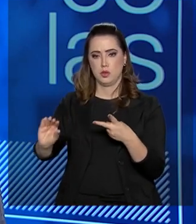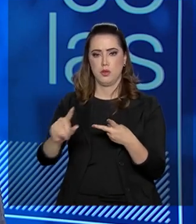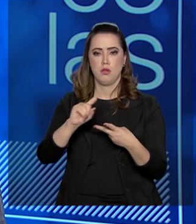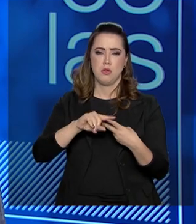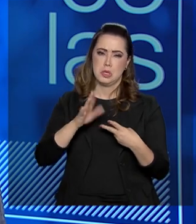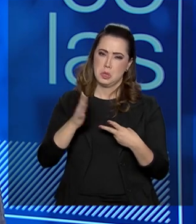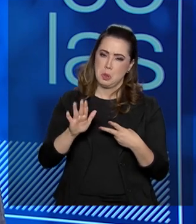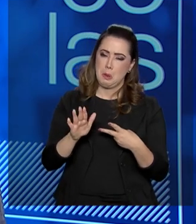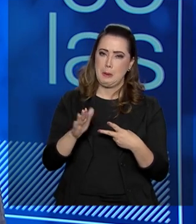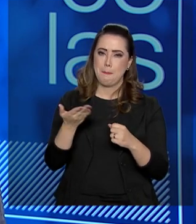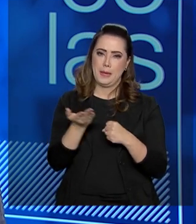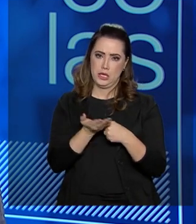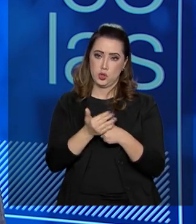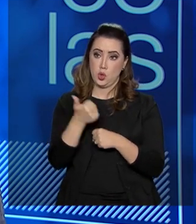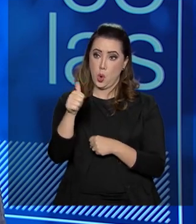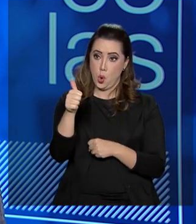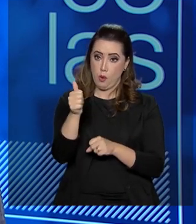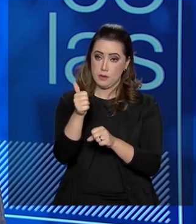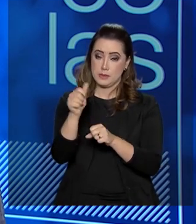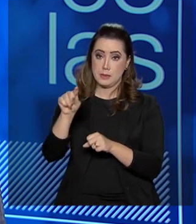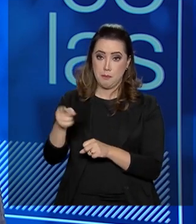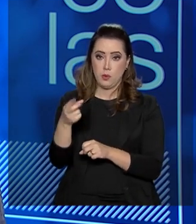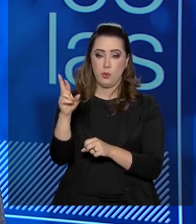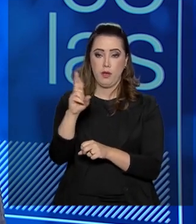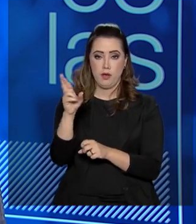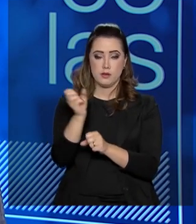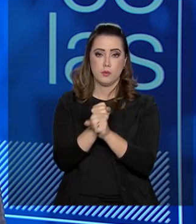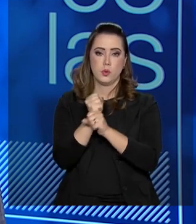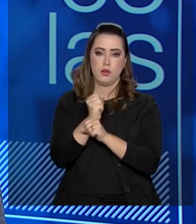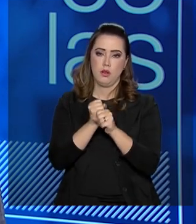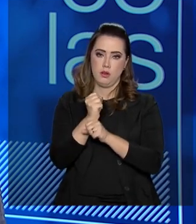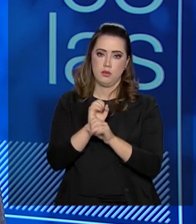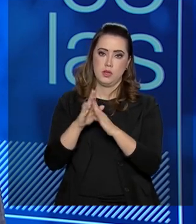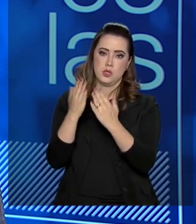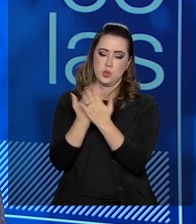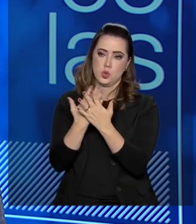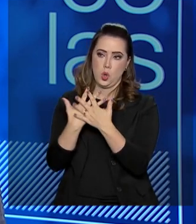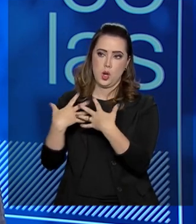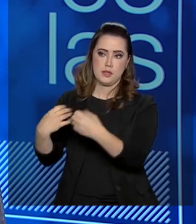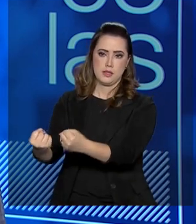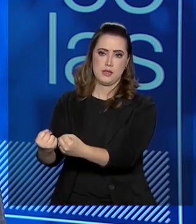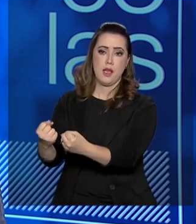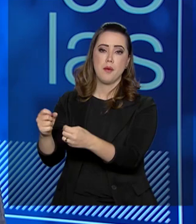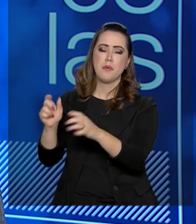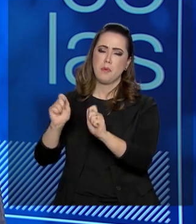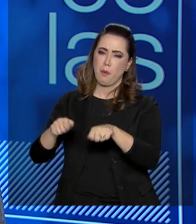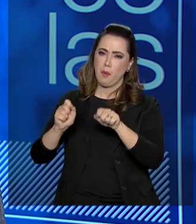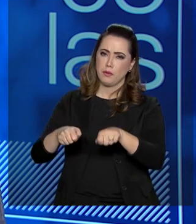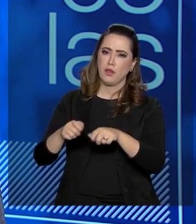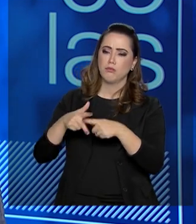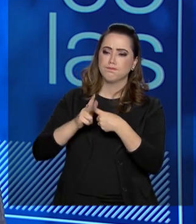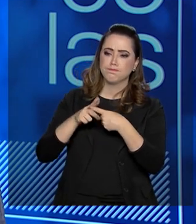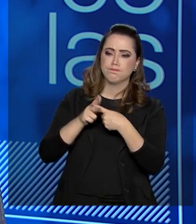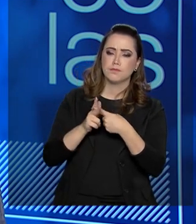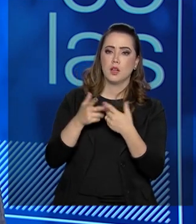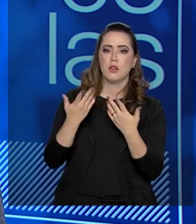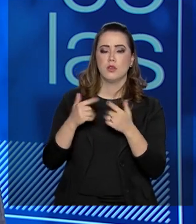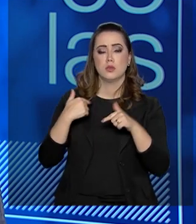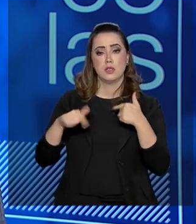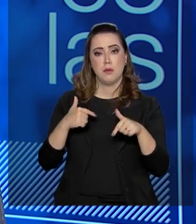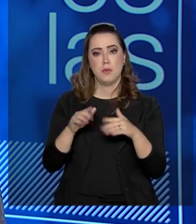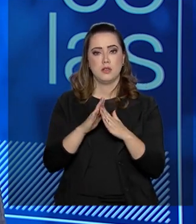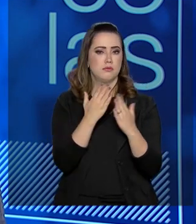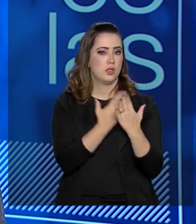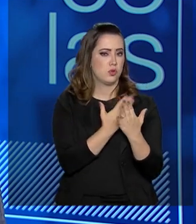em média R$ 11 mil por ano, que as escolas recebem, para poderem fazer, então, manutenção. A operação da escola